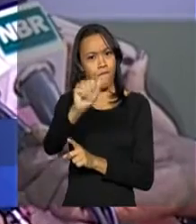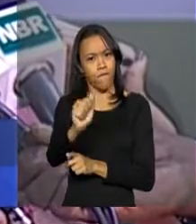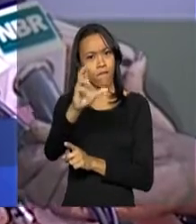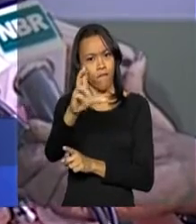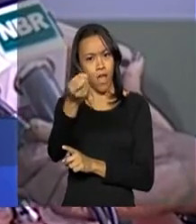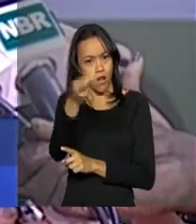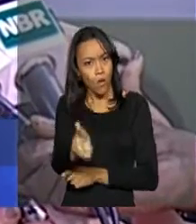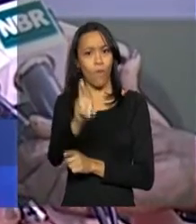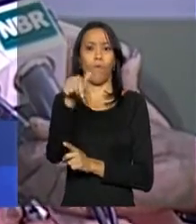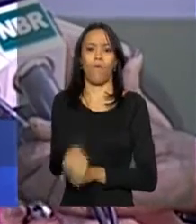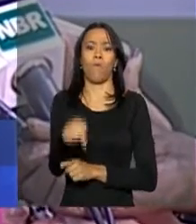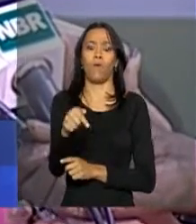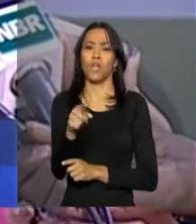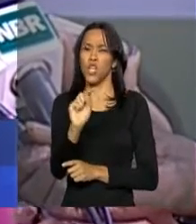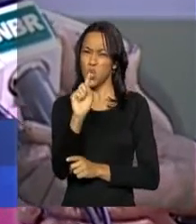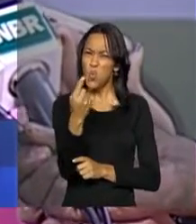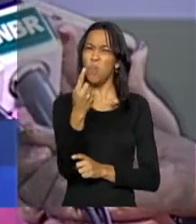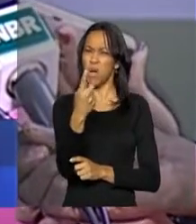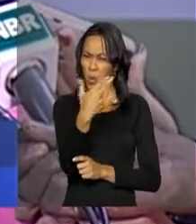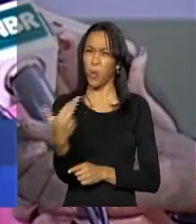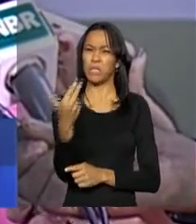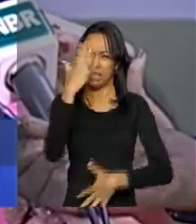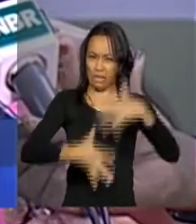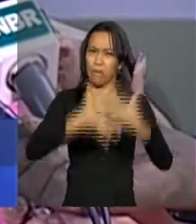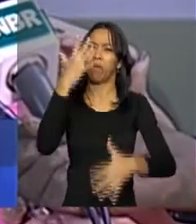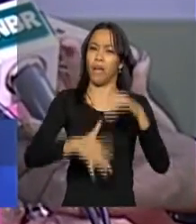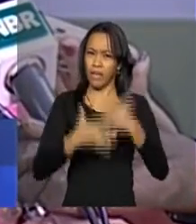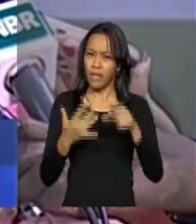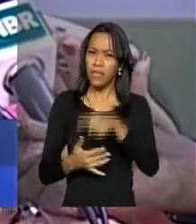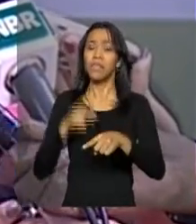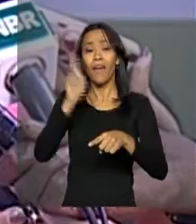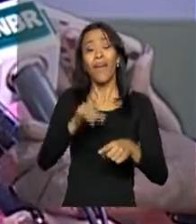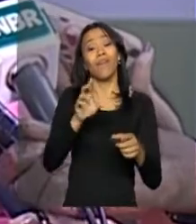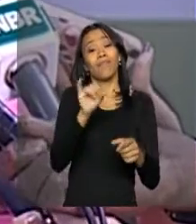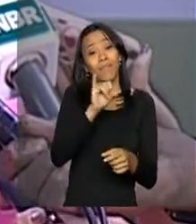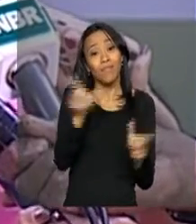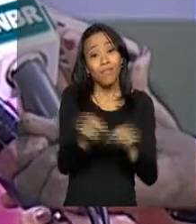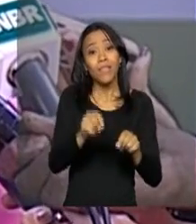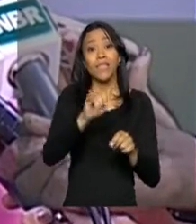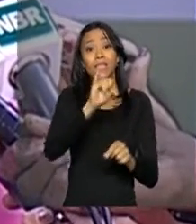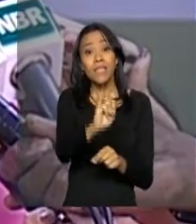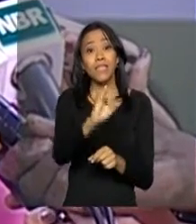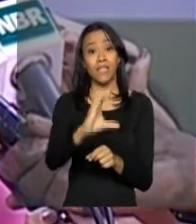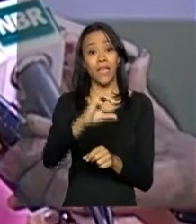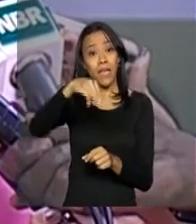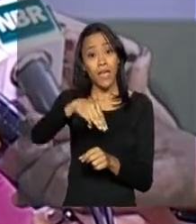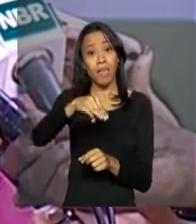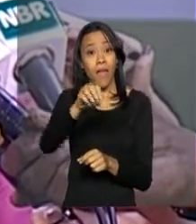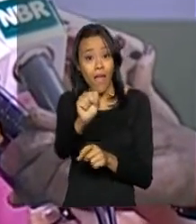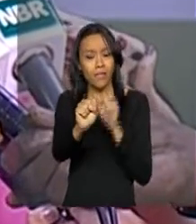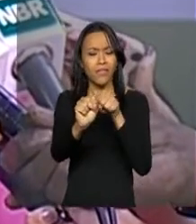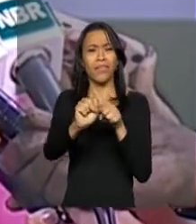soja. E um componente que atrapalha muito isso é a questão do ICMS. Essa variação do ICMS no Brasil